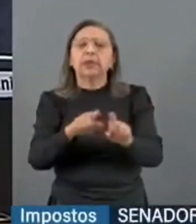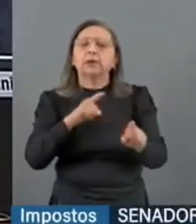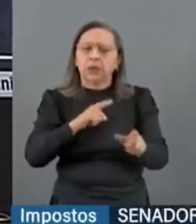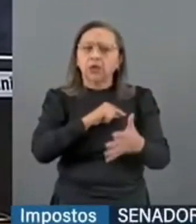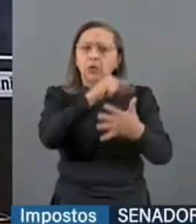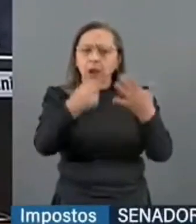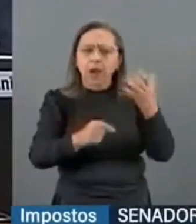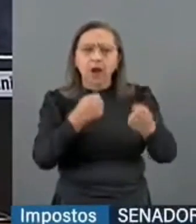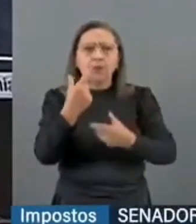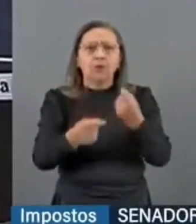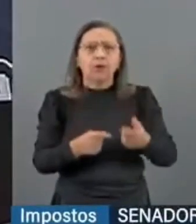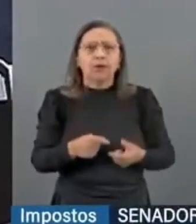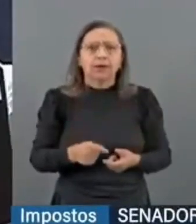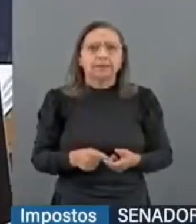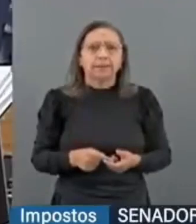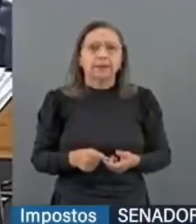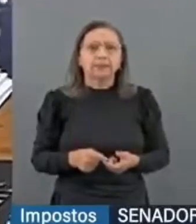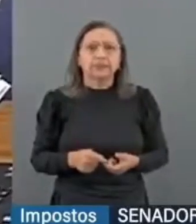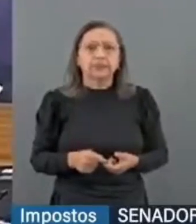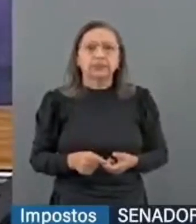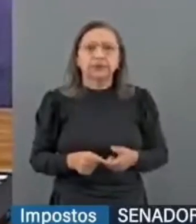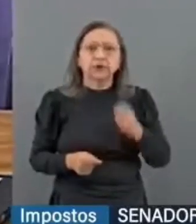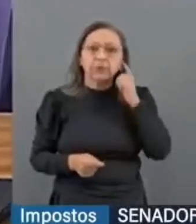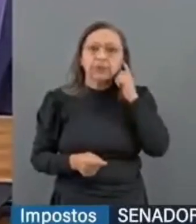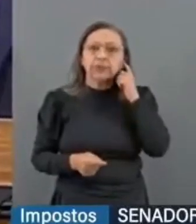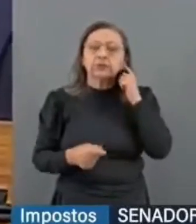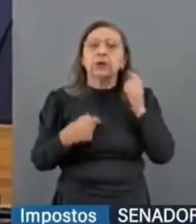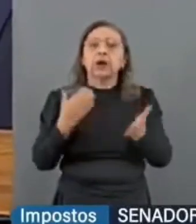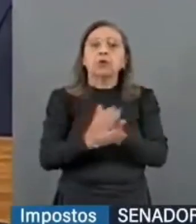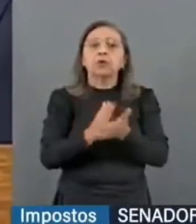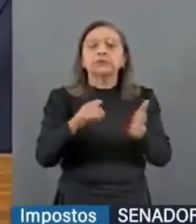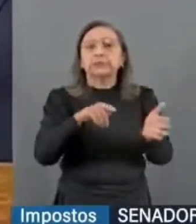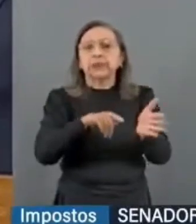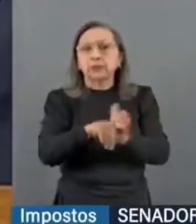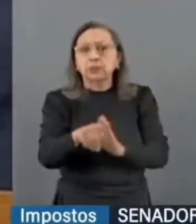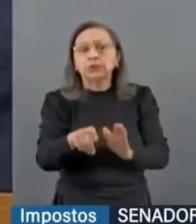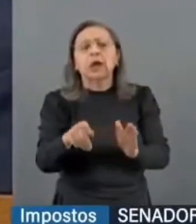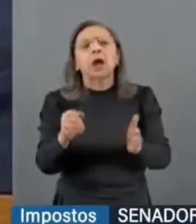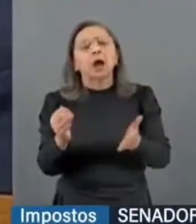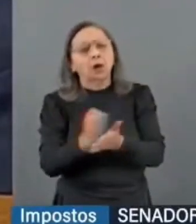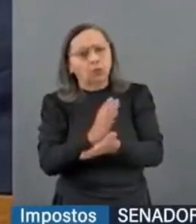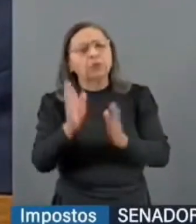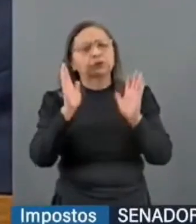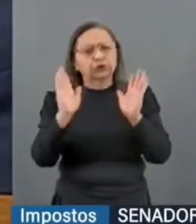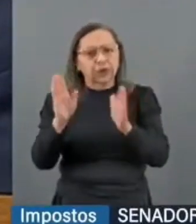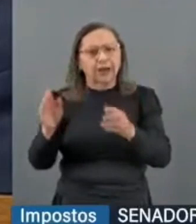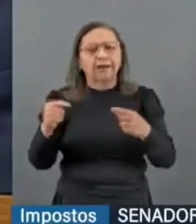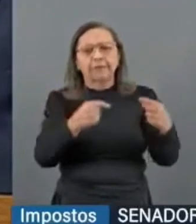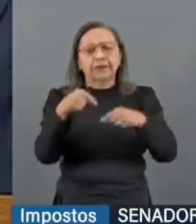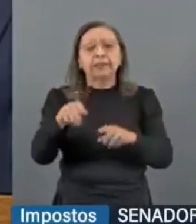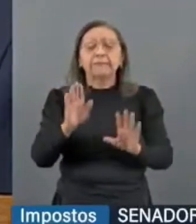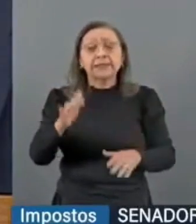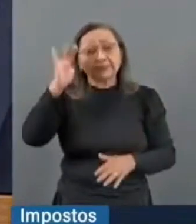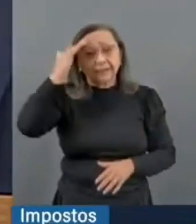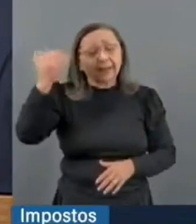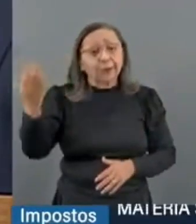questões, perguntas a fazer o senhor, algumas inclusive recorrentes aqui, mas entenda